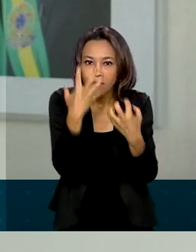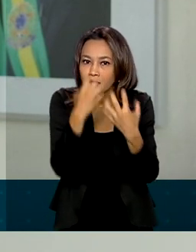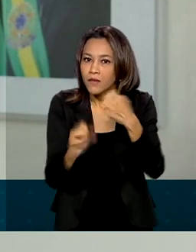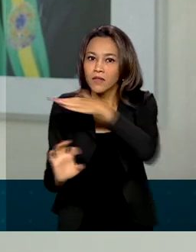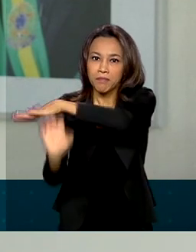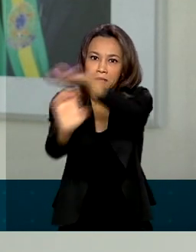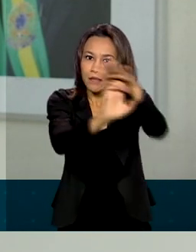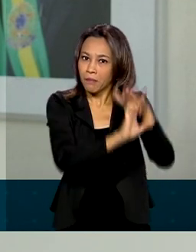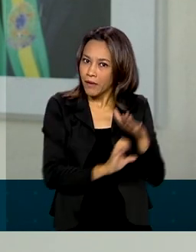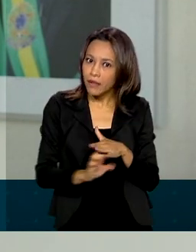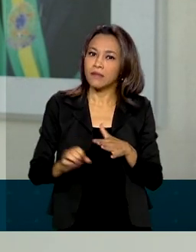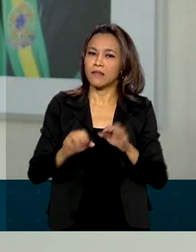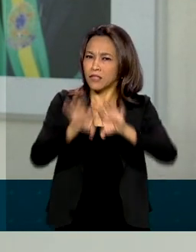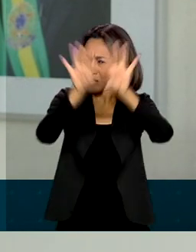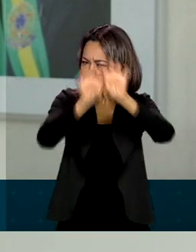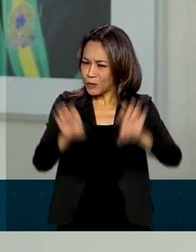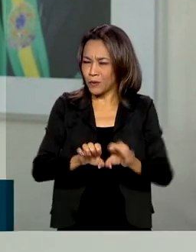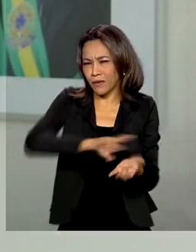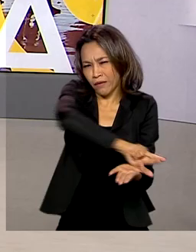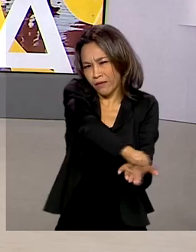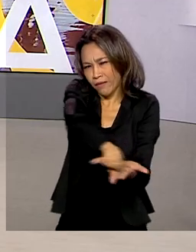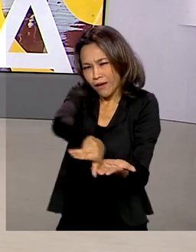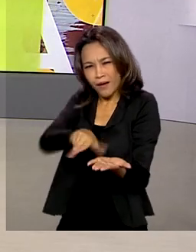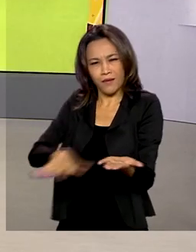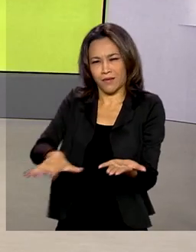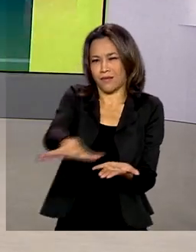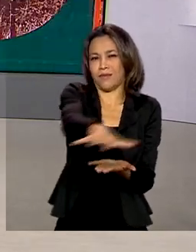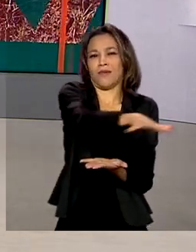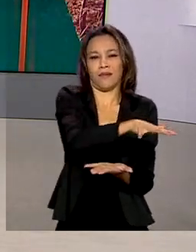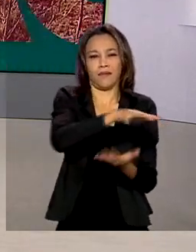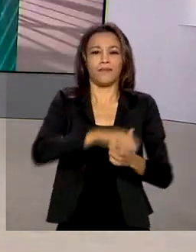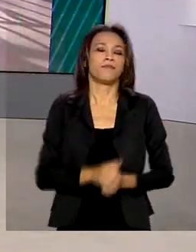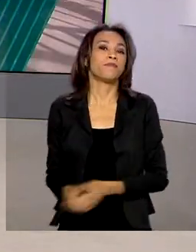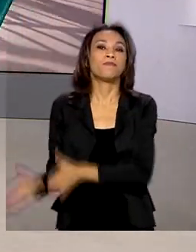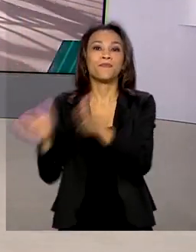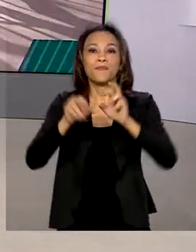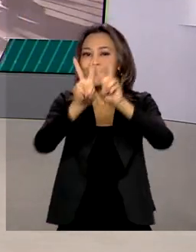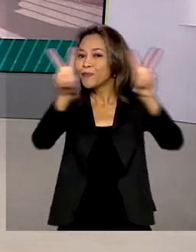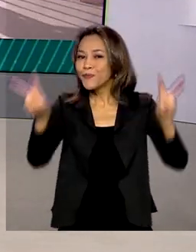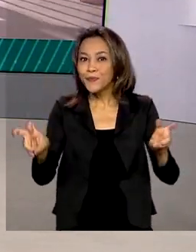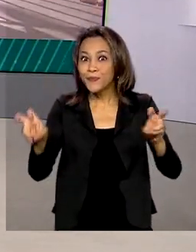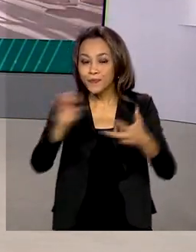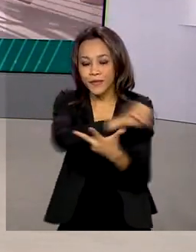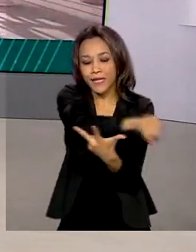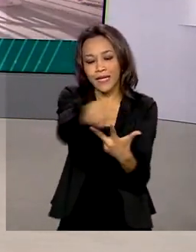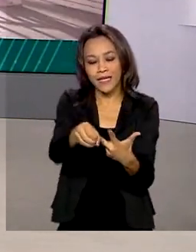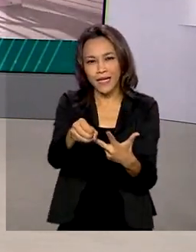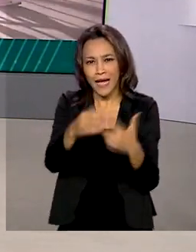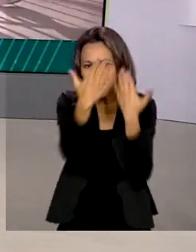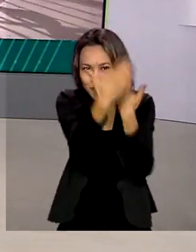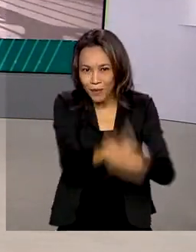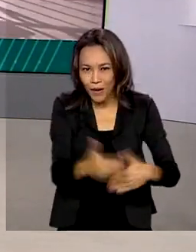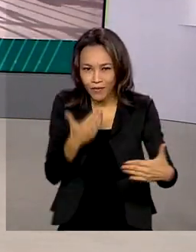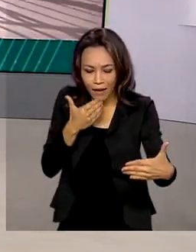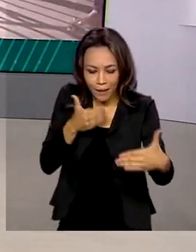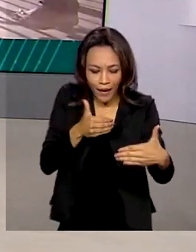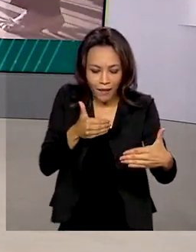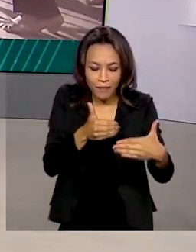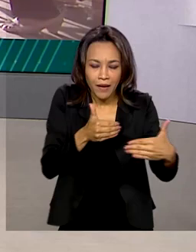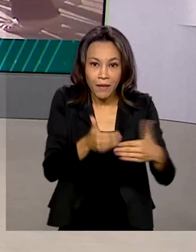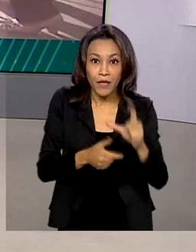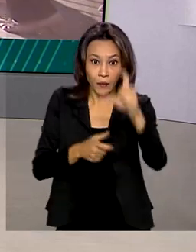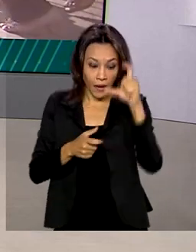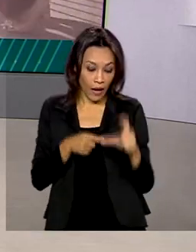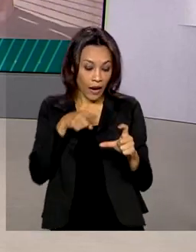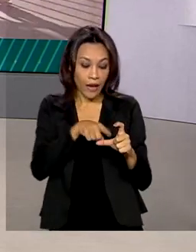infraestrutura nos mais diversos segmentos. Vamos falar de Enem agora. As provas estão chegando e o cartão de confirmação